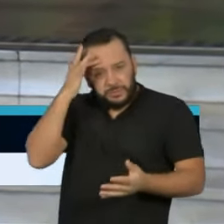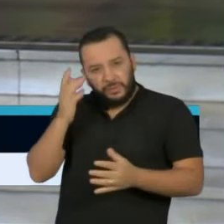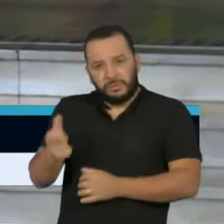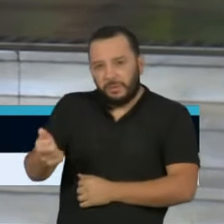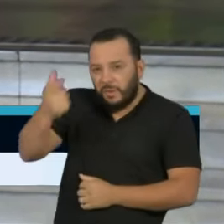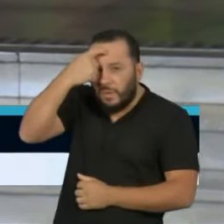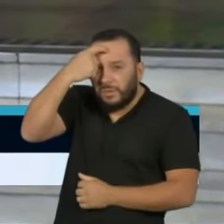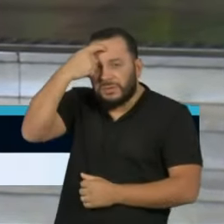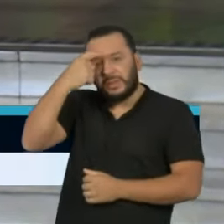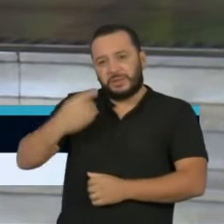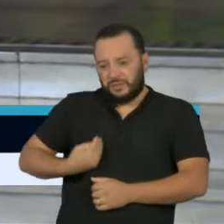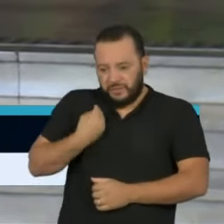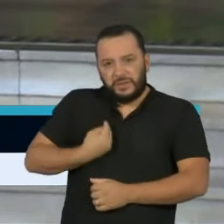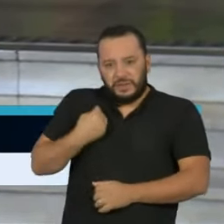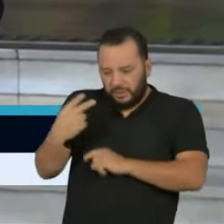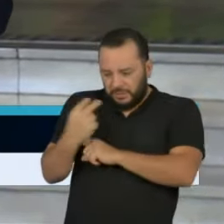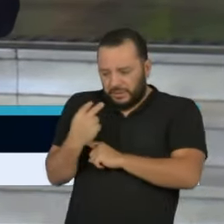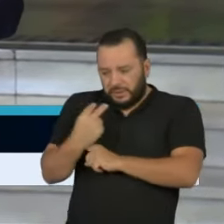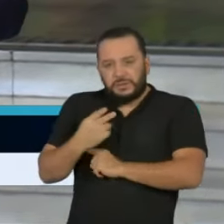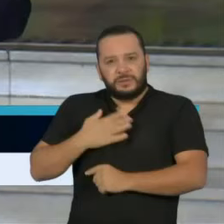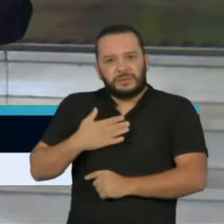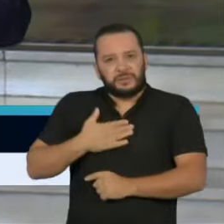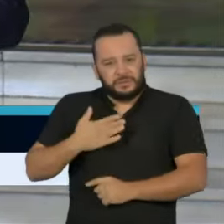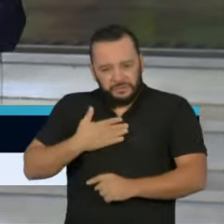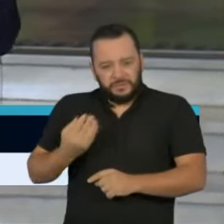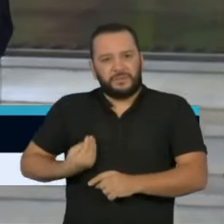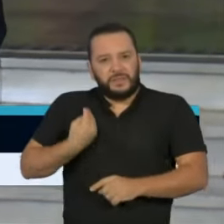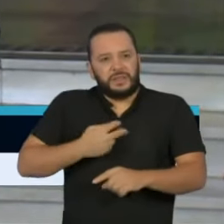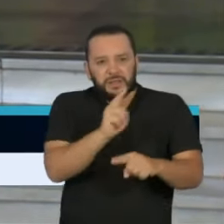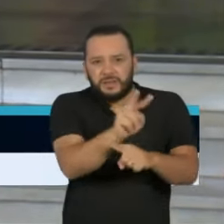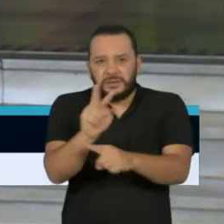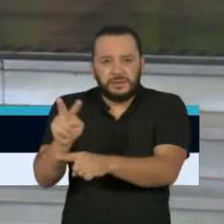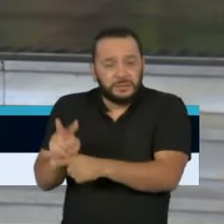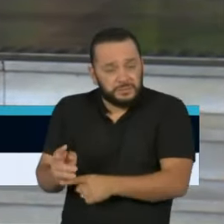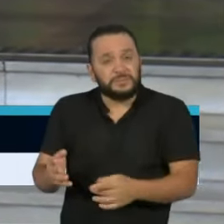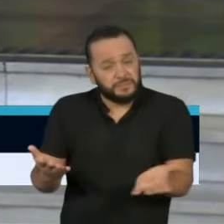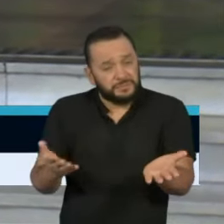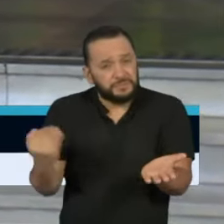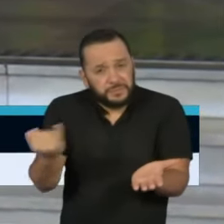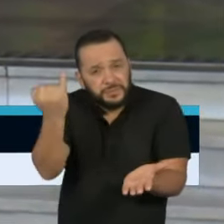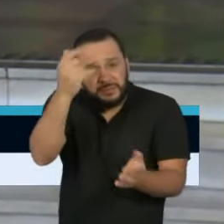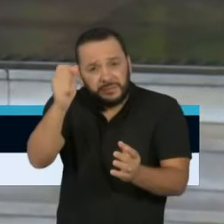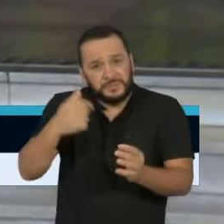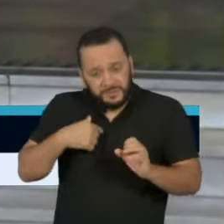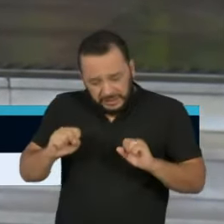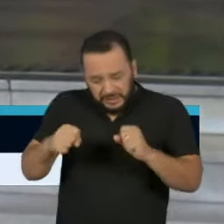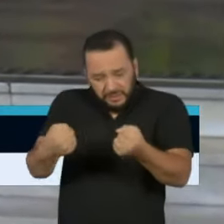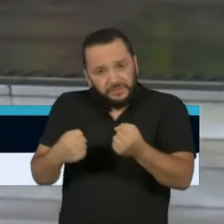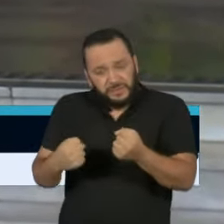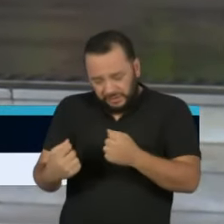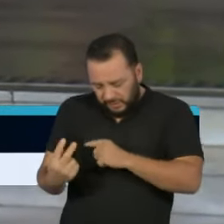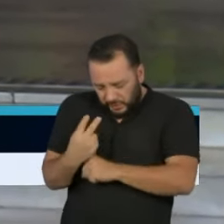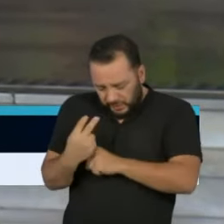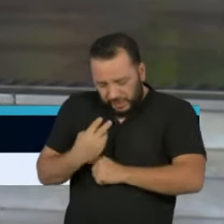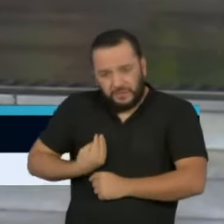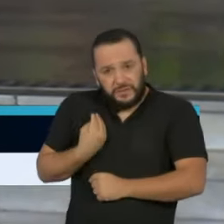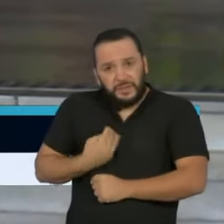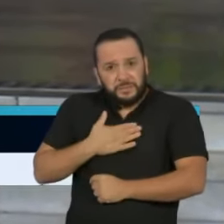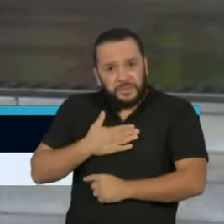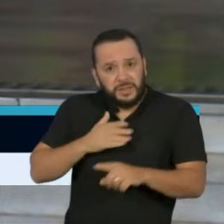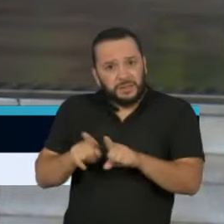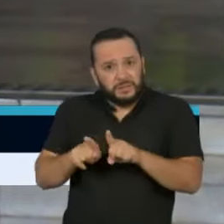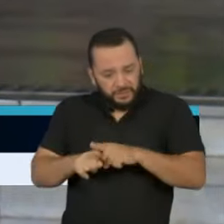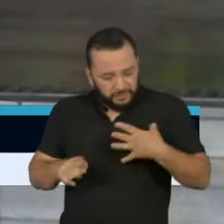da proteção das suas vidas. Eu não posso imaginar que alguém não seja capaz de defender a sua própria vida, a vida dos seus